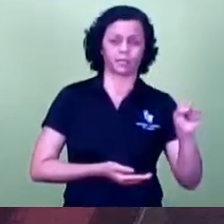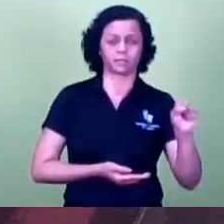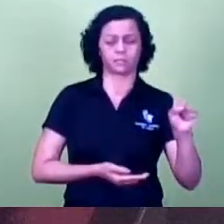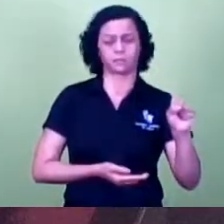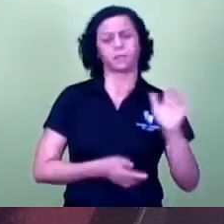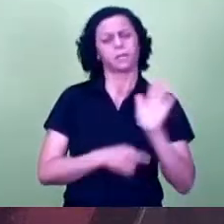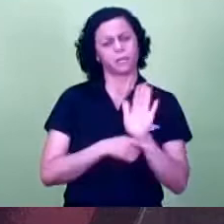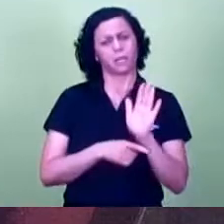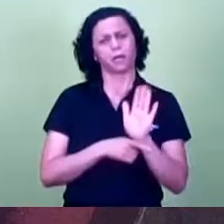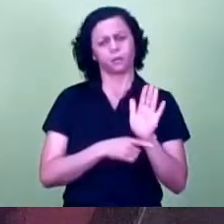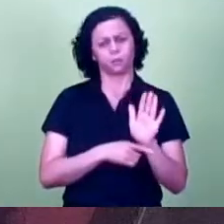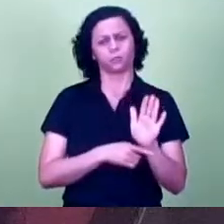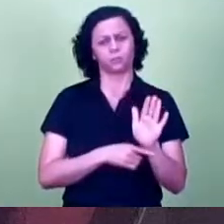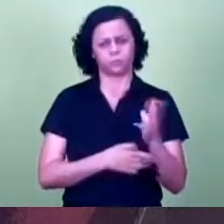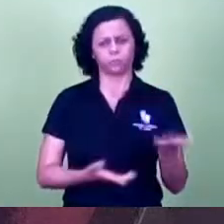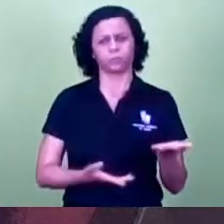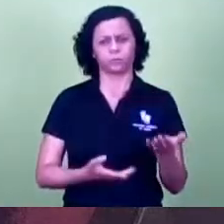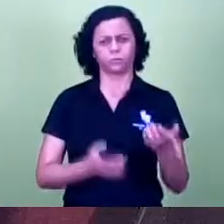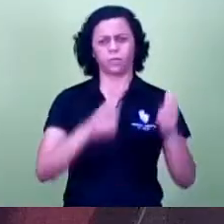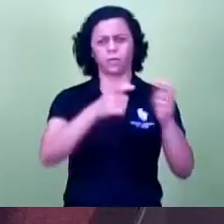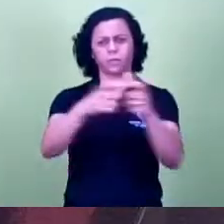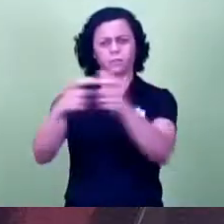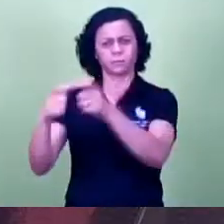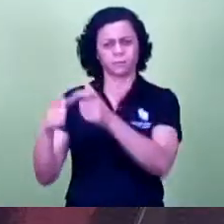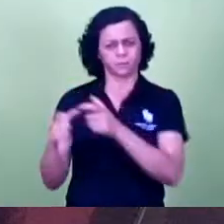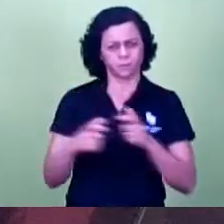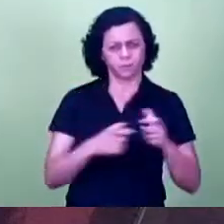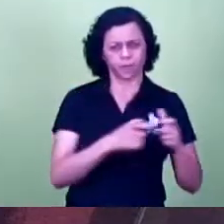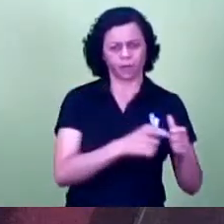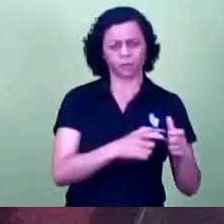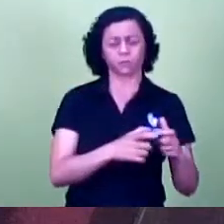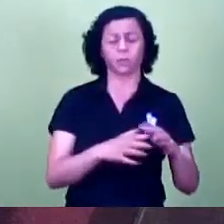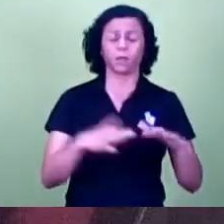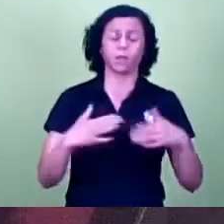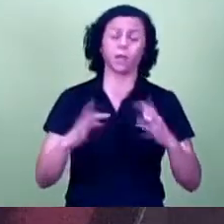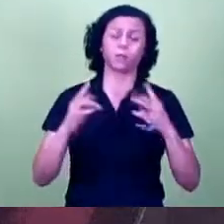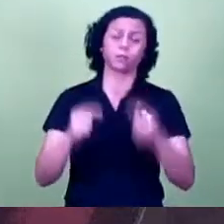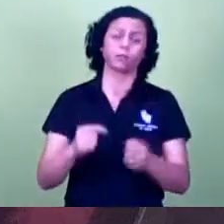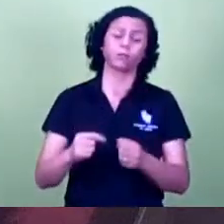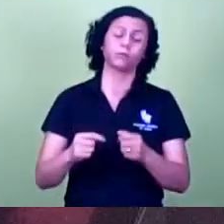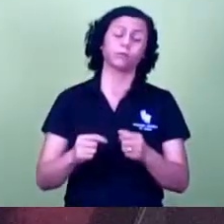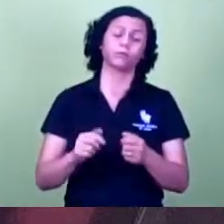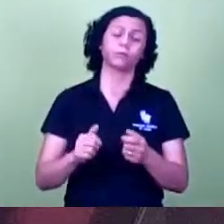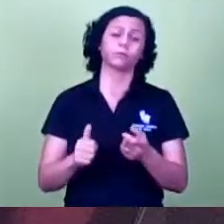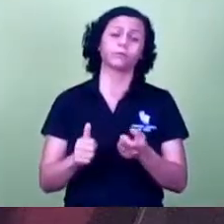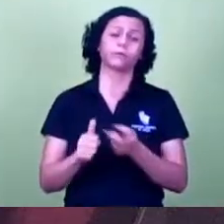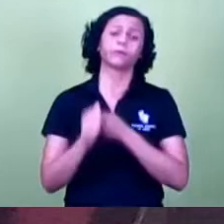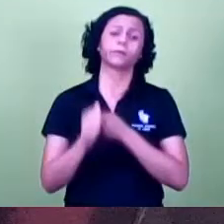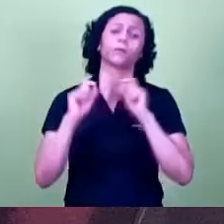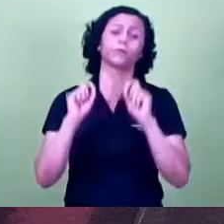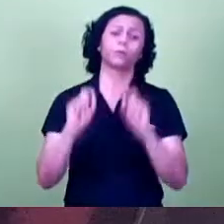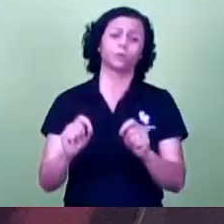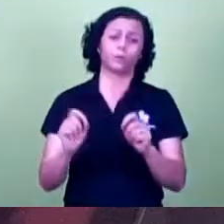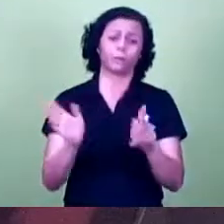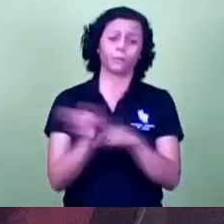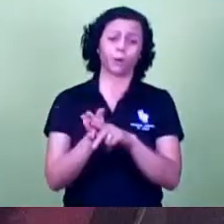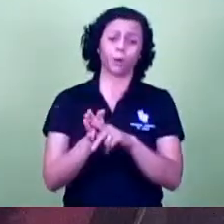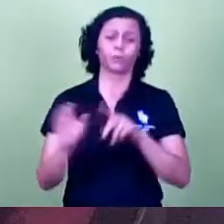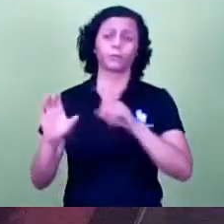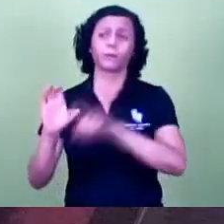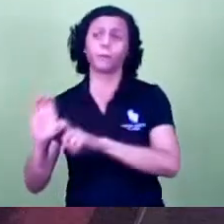aquelas comunidades. E todos dependem da UBS São Pedro, que está totalmente pequena, já